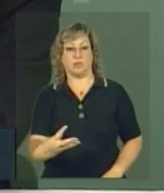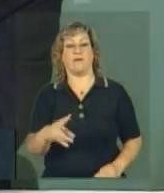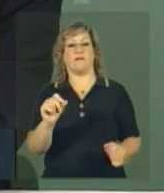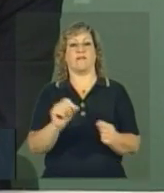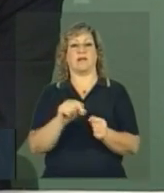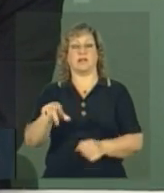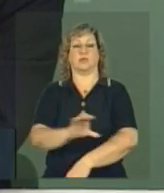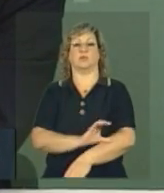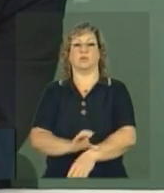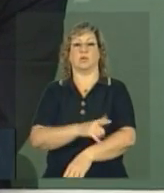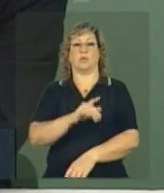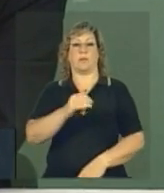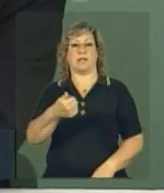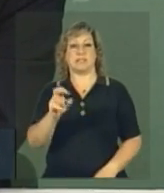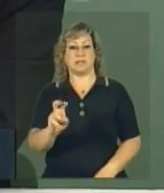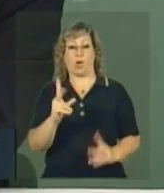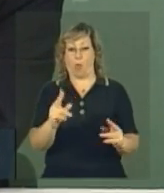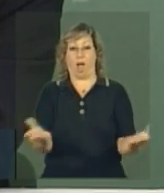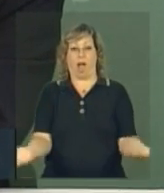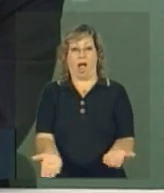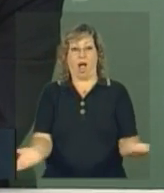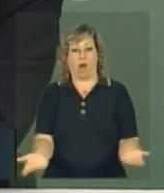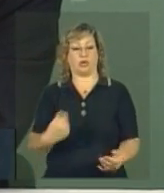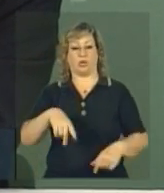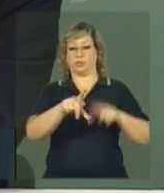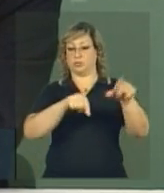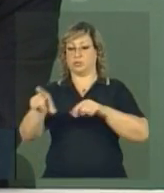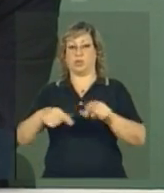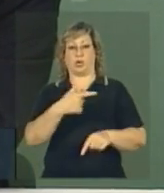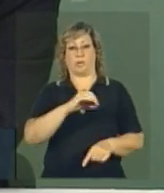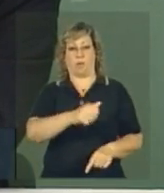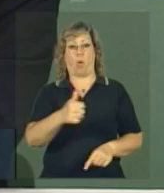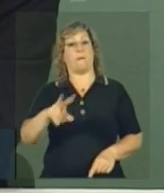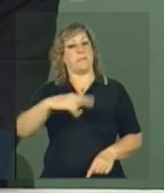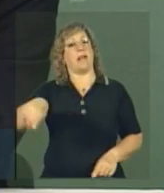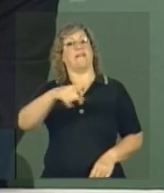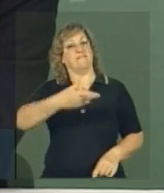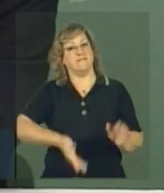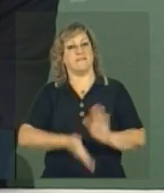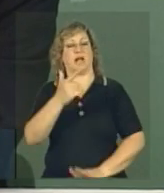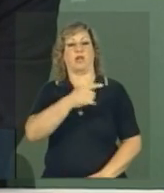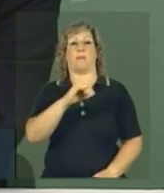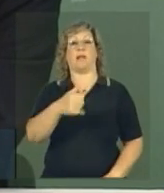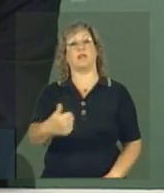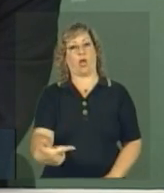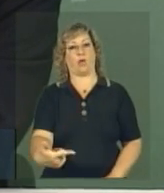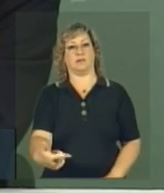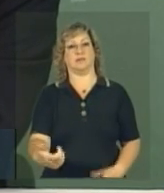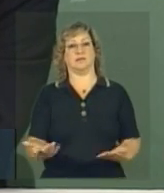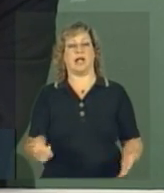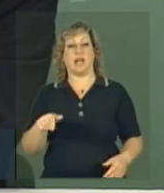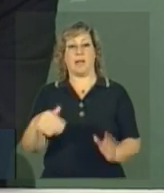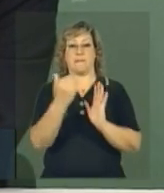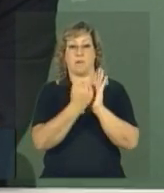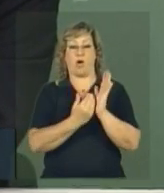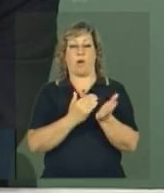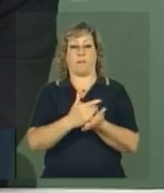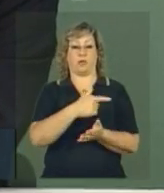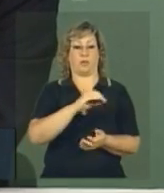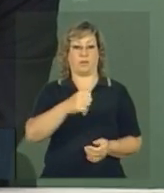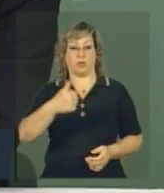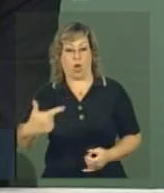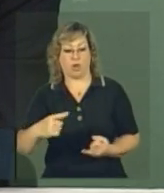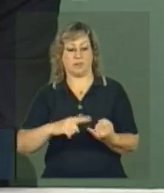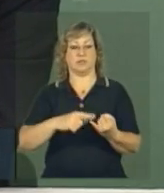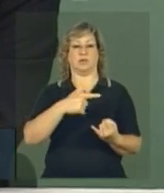2015. É que nem agora. Nós estamos selecionando em 2011, mas eles vão cursar em 2012. O programa começa em 2012, 2013 e